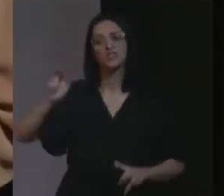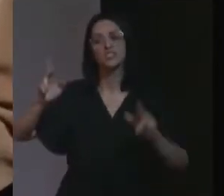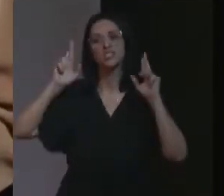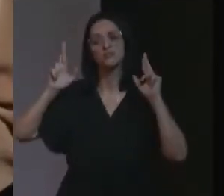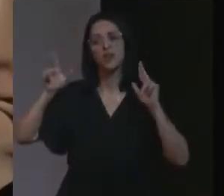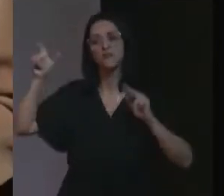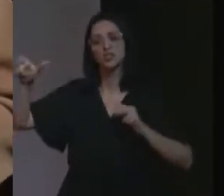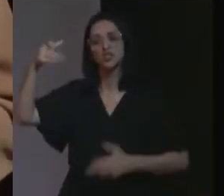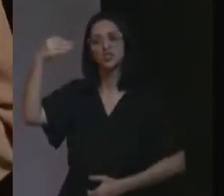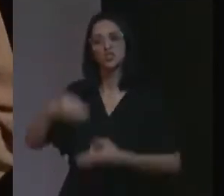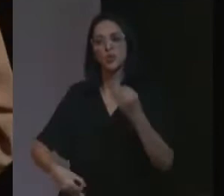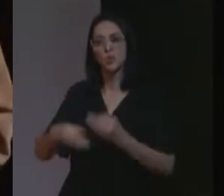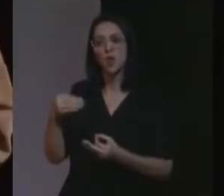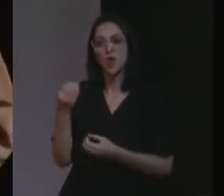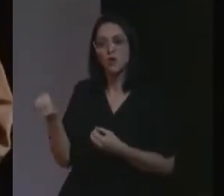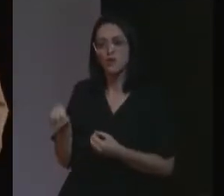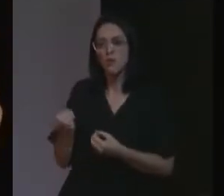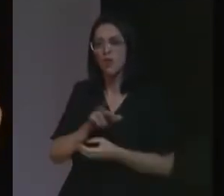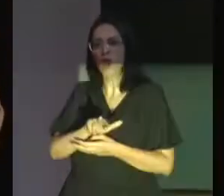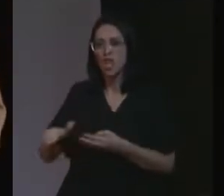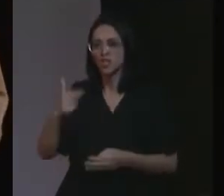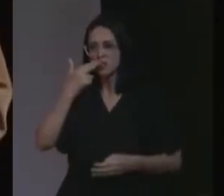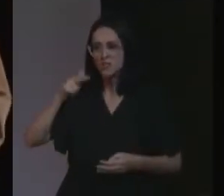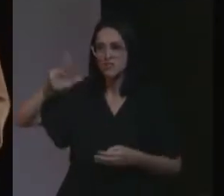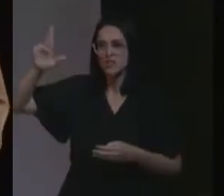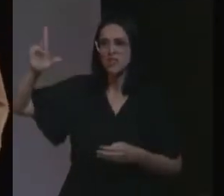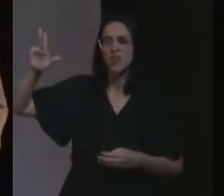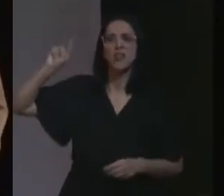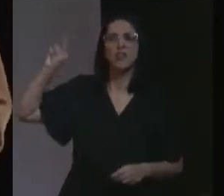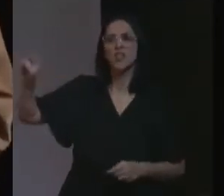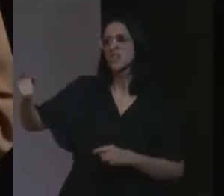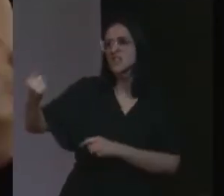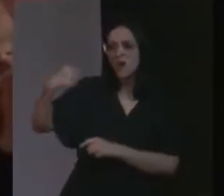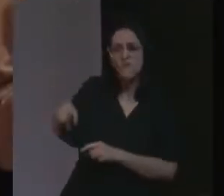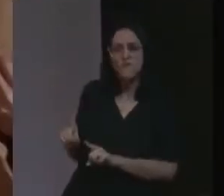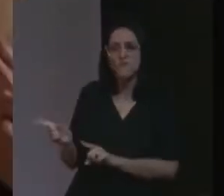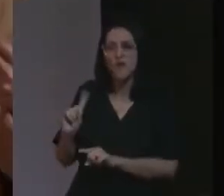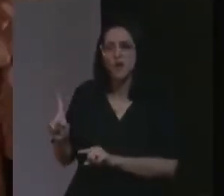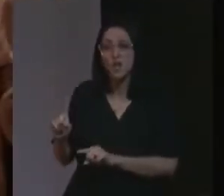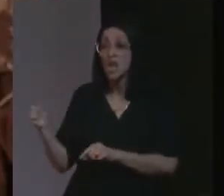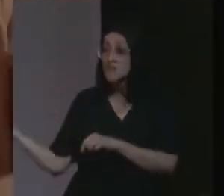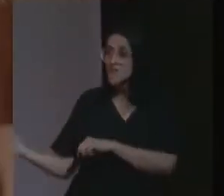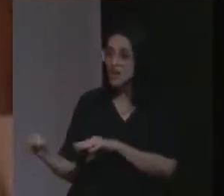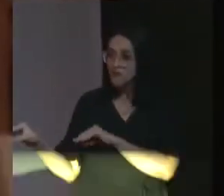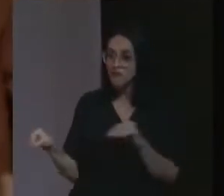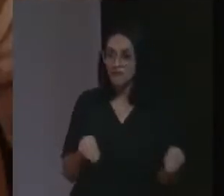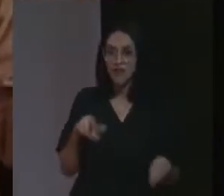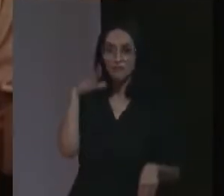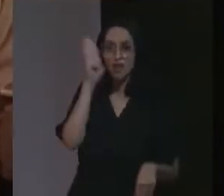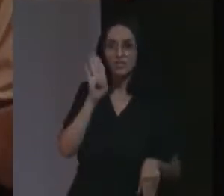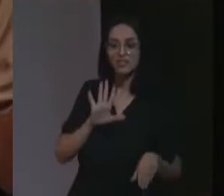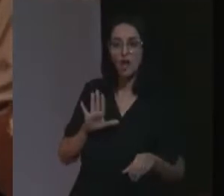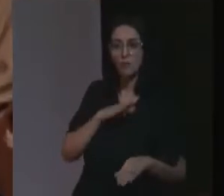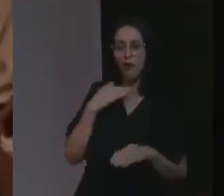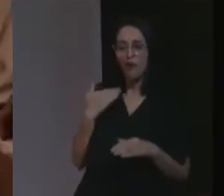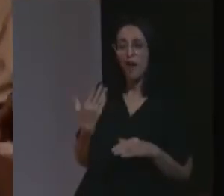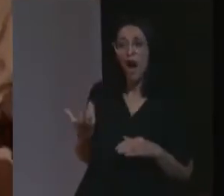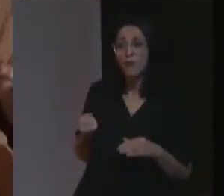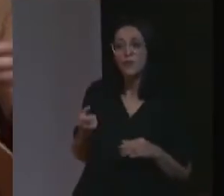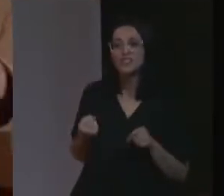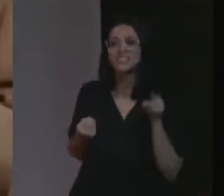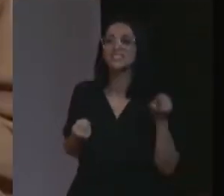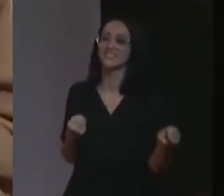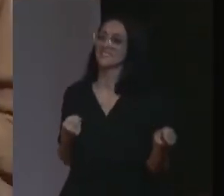que ele seja julgado, como muitos dos ditadores nazistas não foram e vieram até para o nosso país morrer em plena aposentadoria.